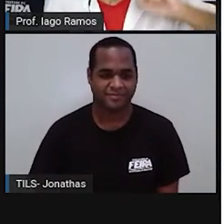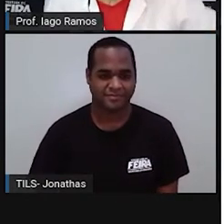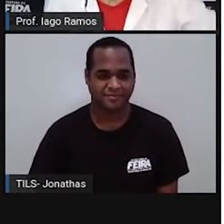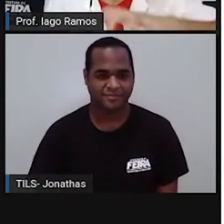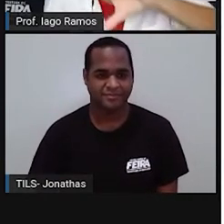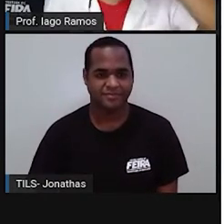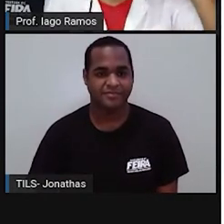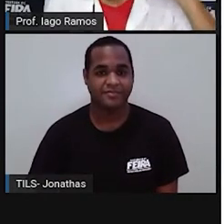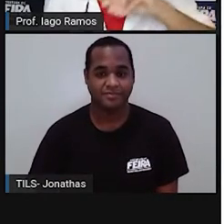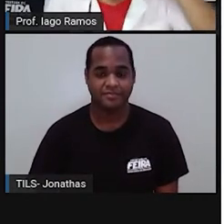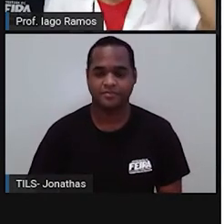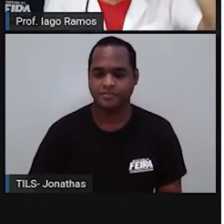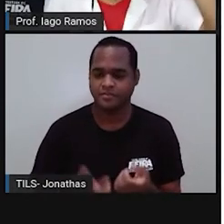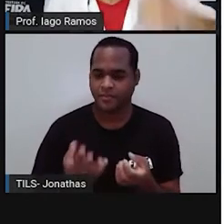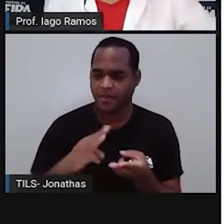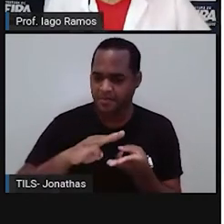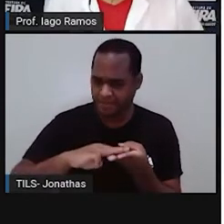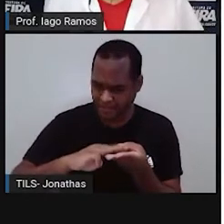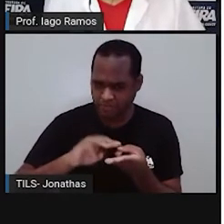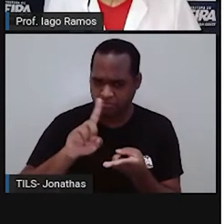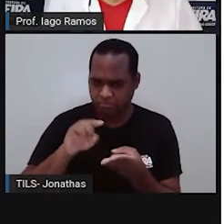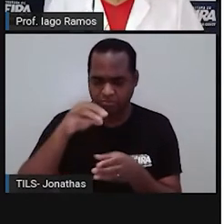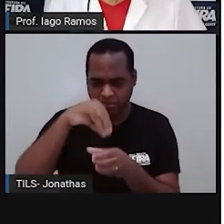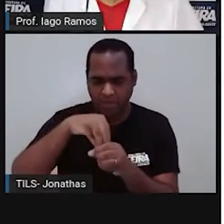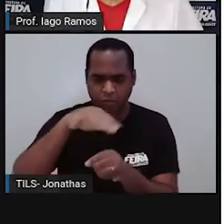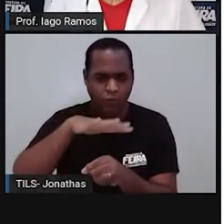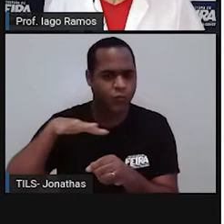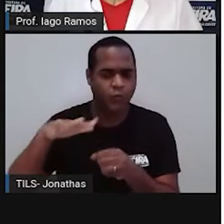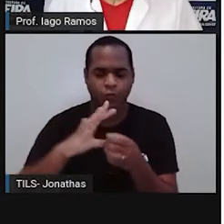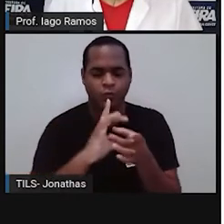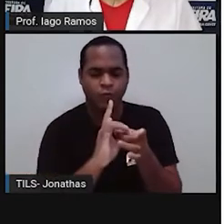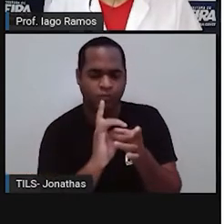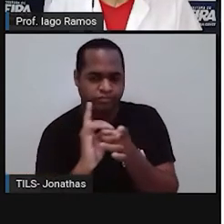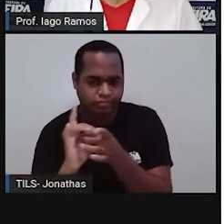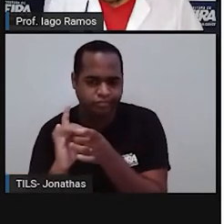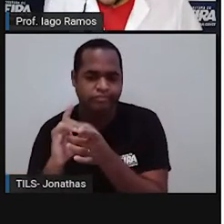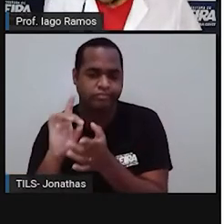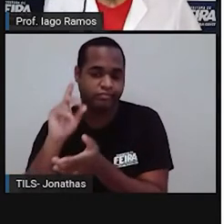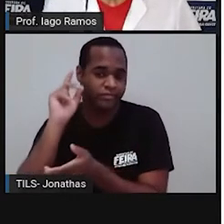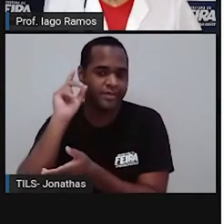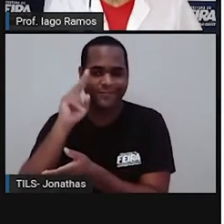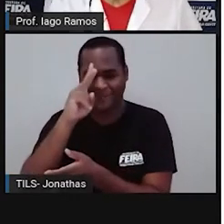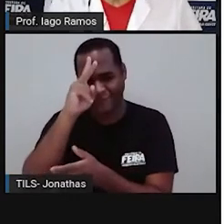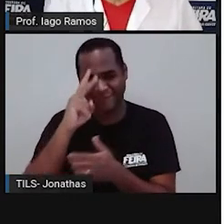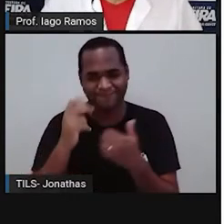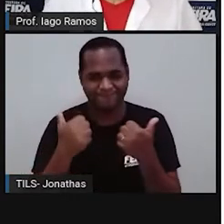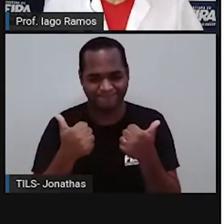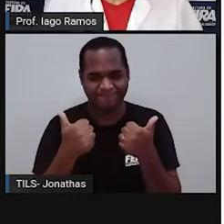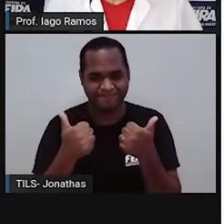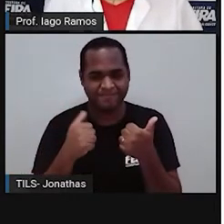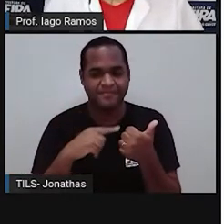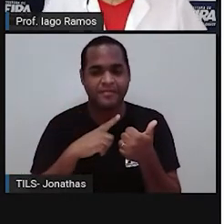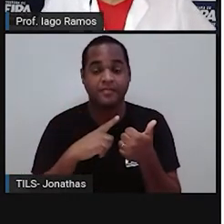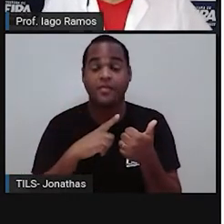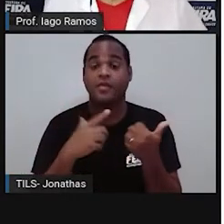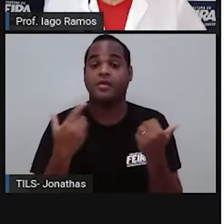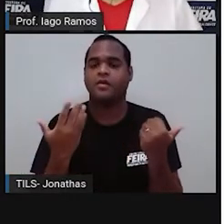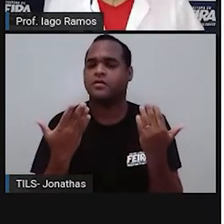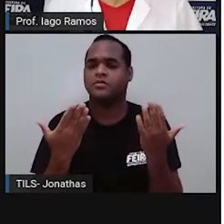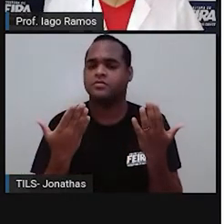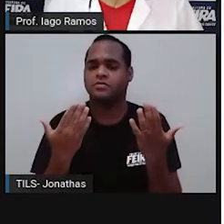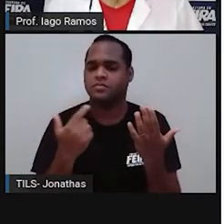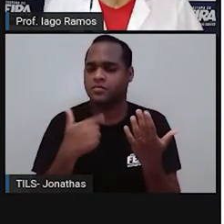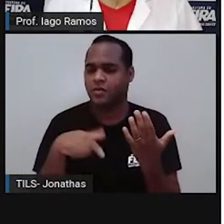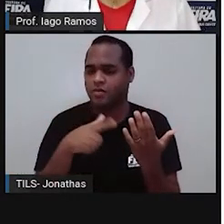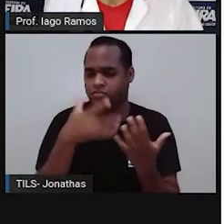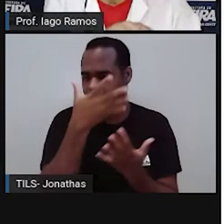a matemática aí dentro de todo um contexto, né, histórico. Tá bom? Bom, então, assim, pra gente